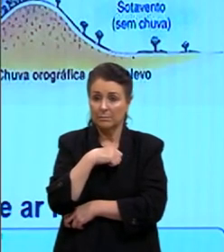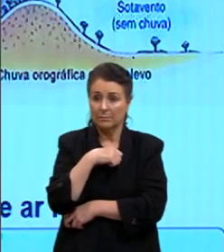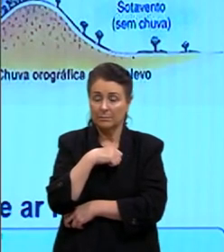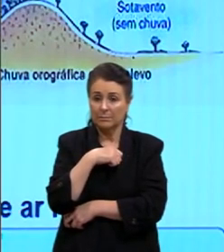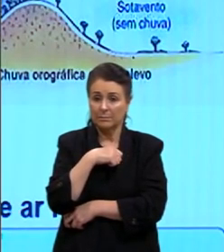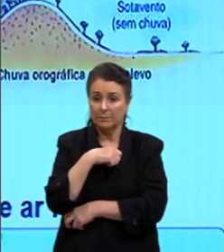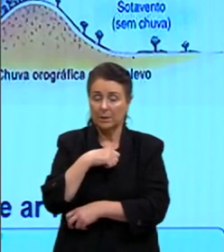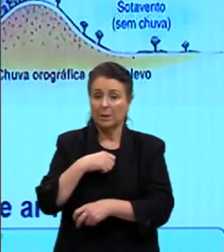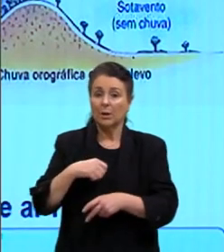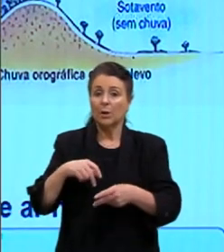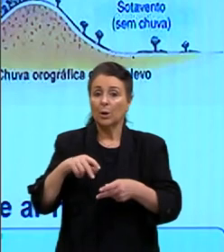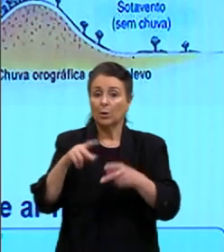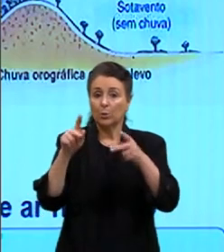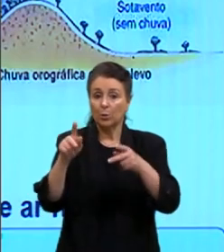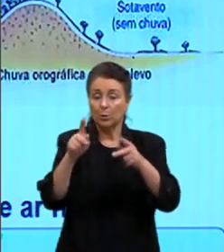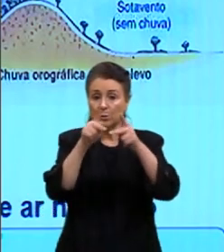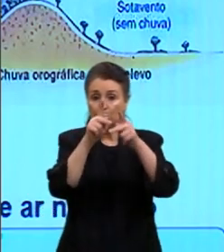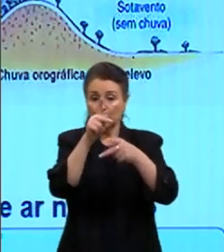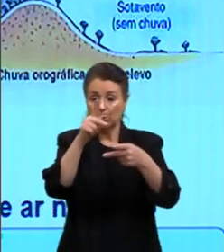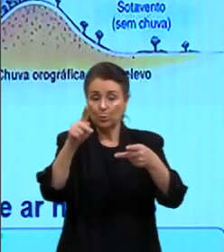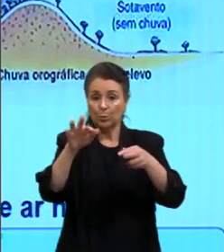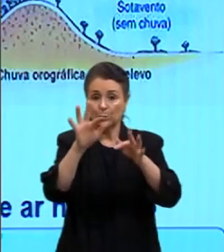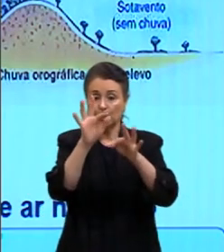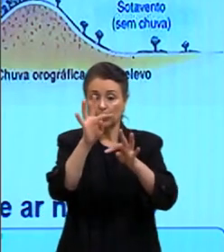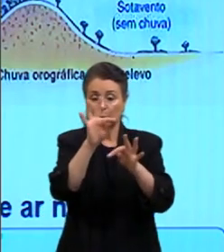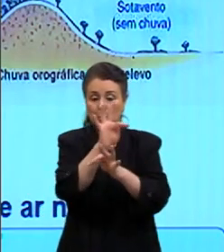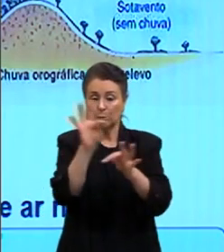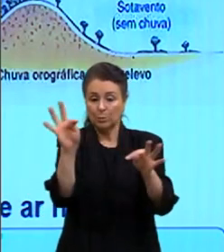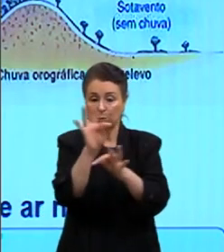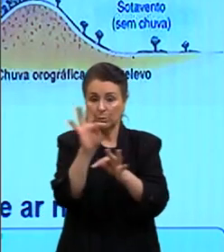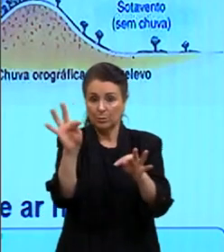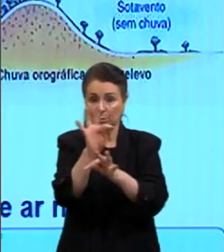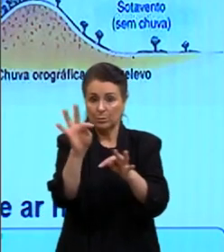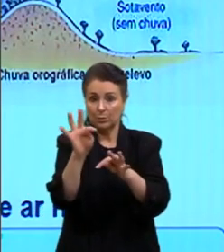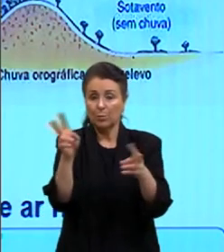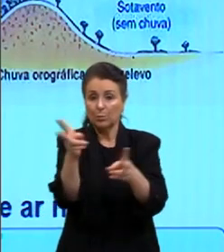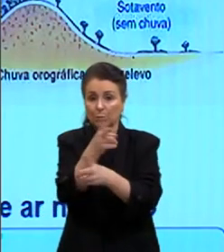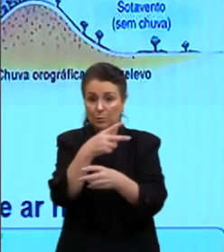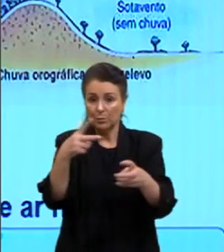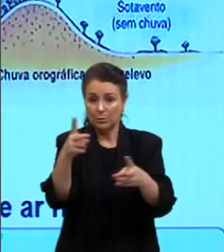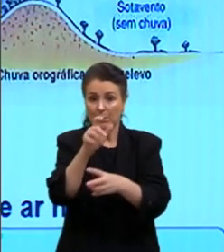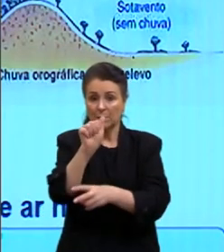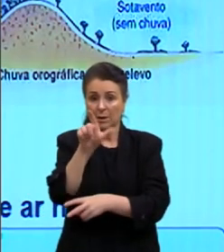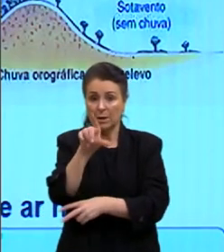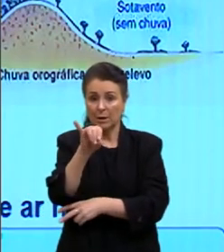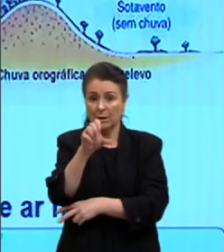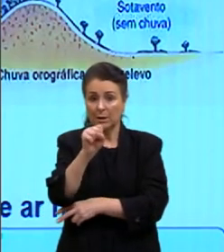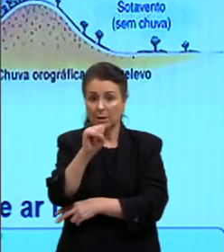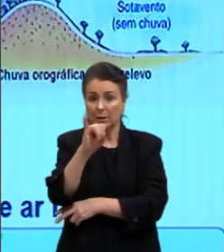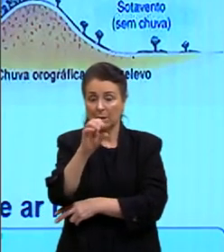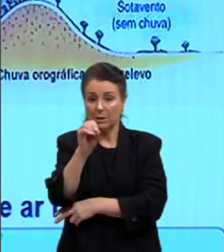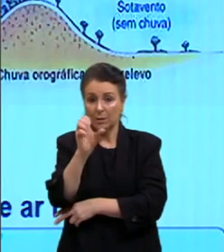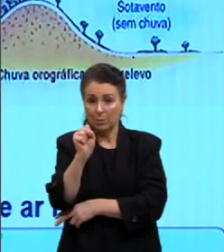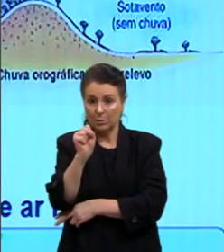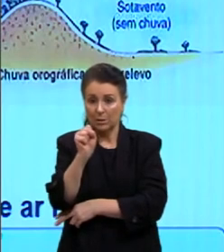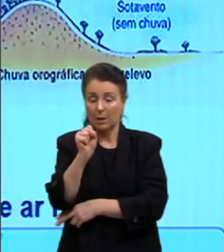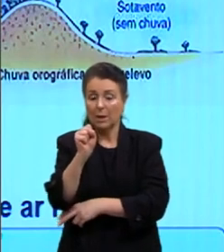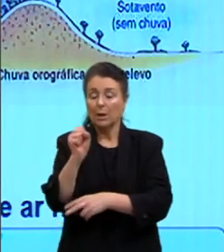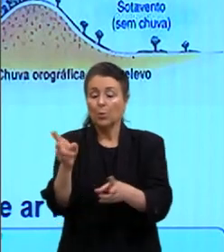dos trópicos para o Equador, a gente chama de ventos alíseos, tá? Então, esses ventos alíseos transportam